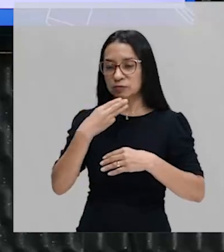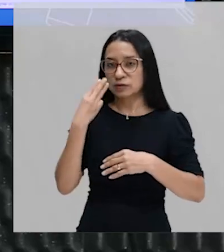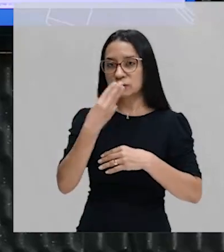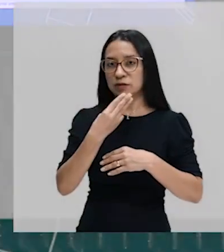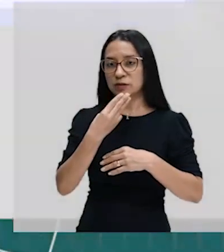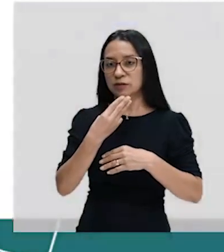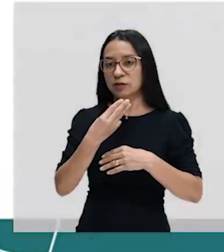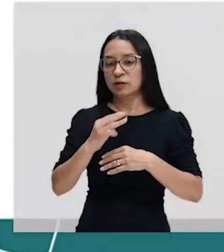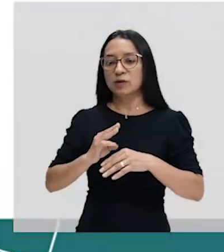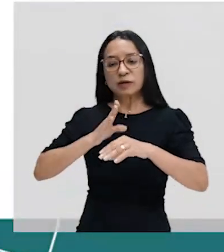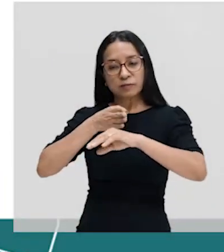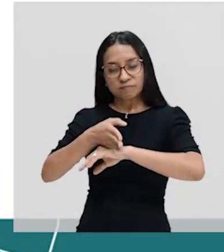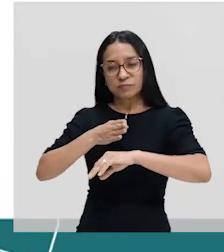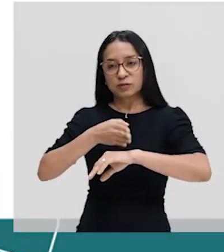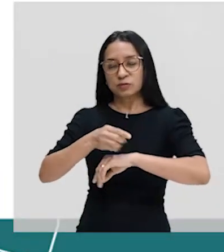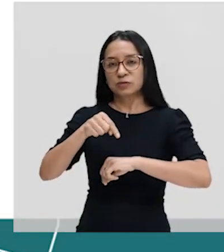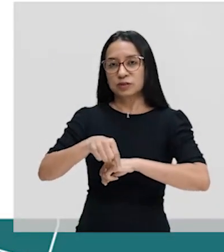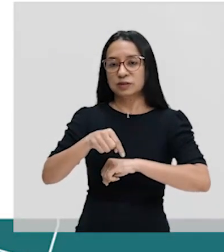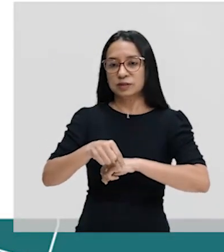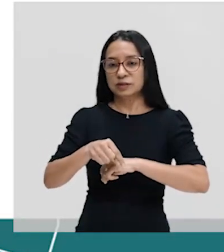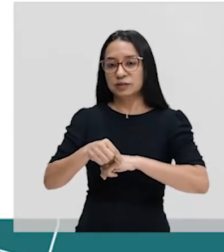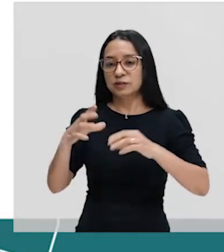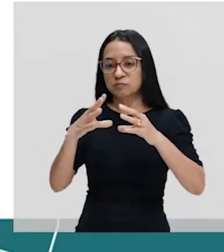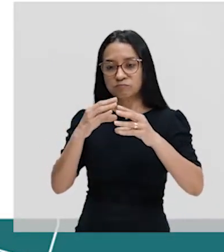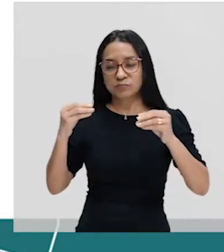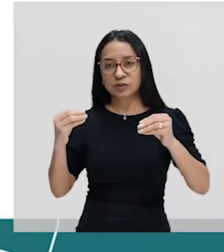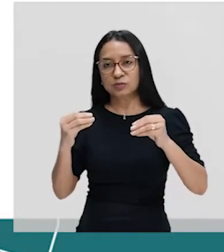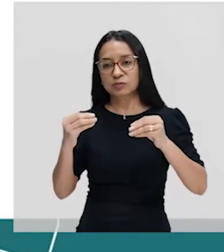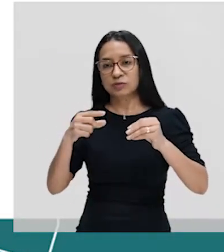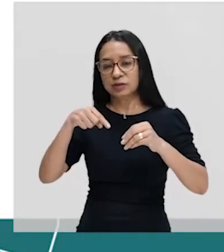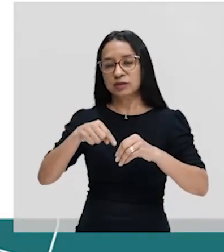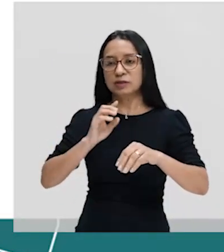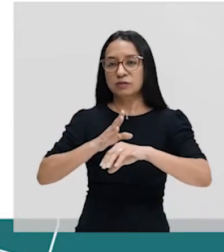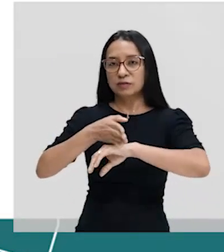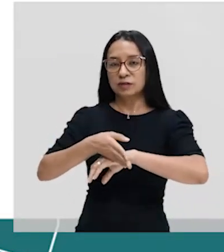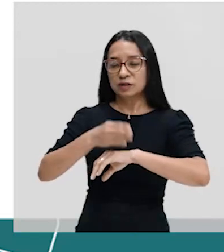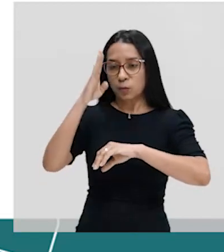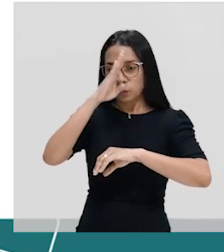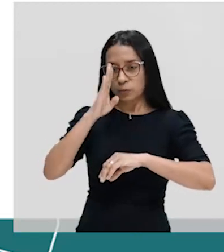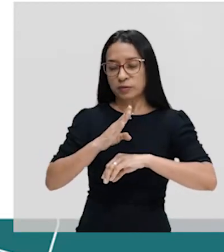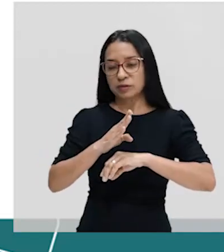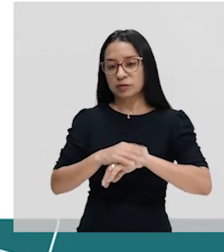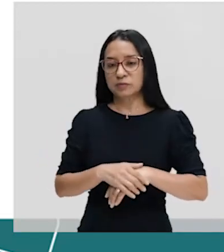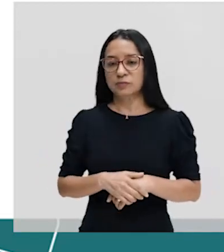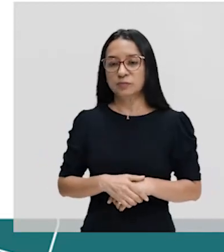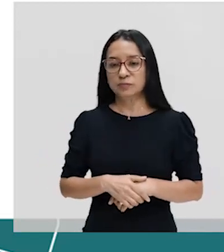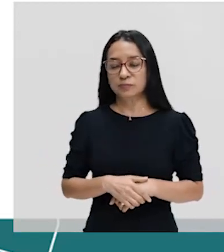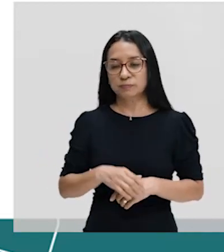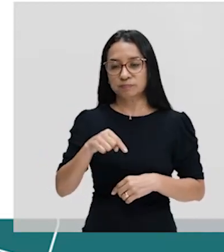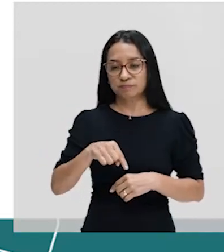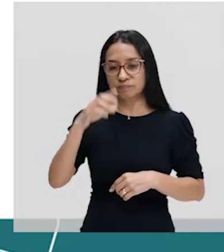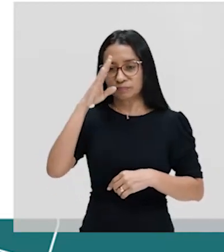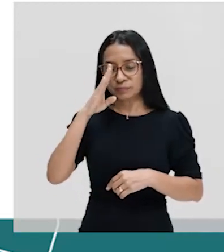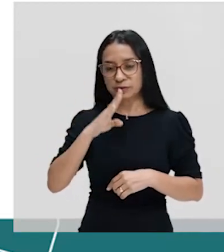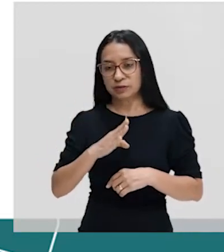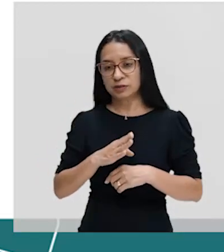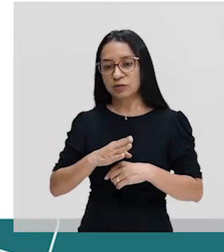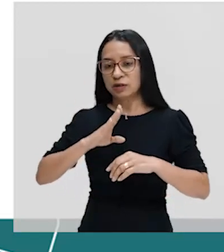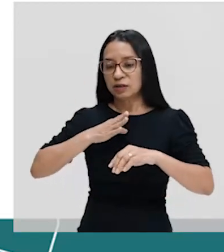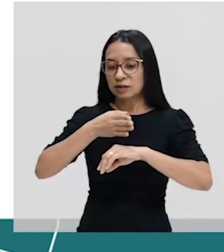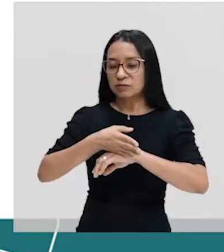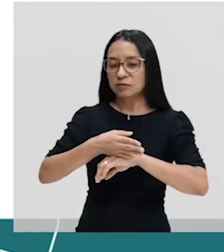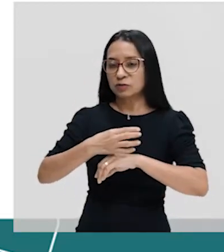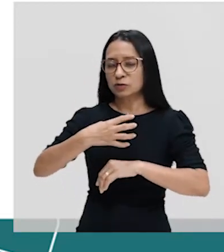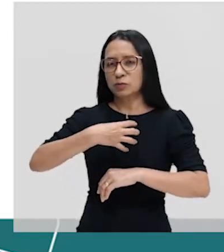holandesas no Brasil. Os holandeses, eles invadiram diversas regiões, invadiram a Bahia, invadiram o